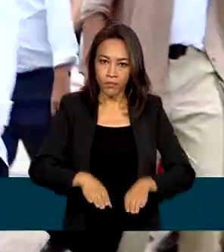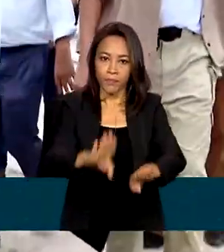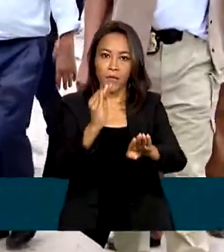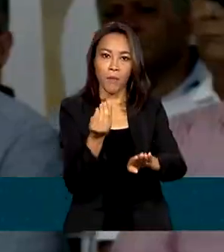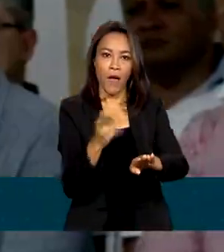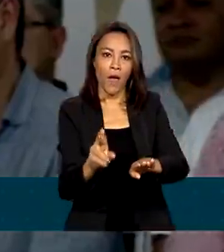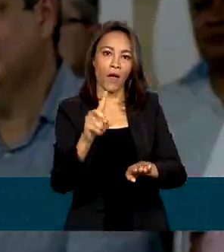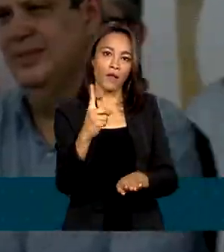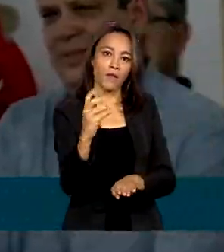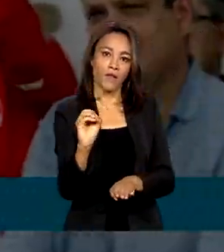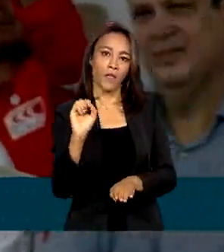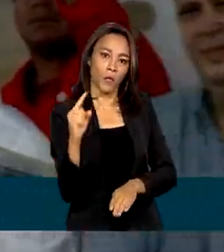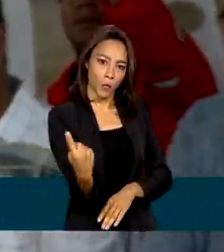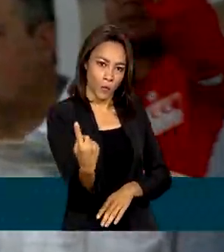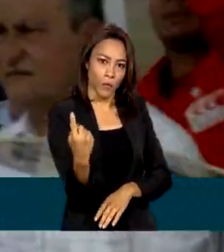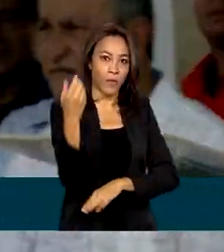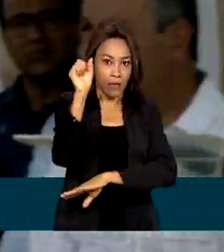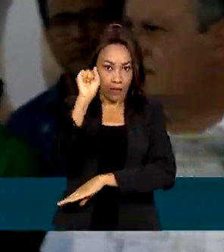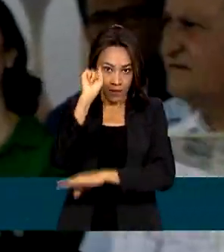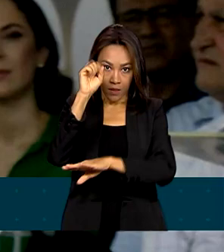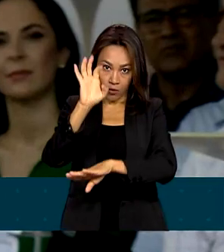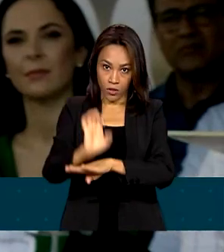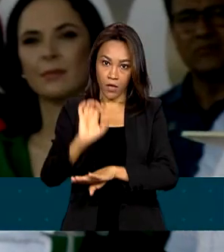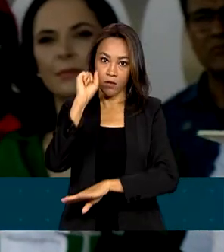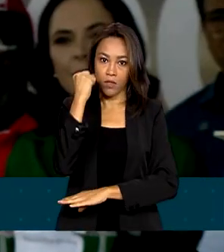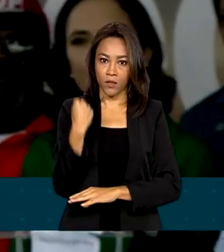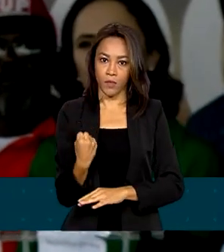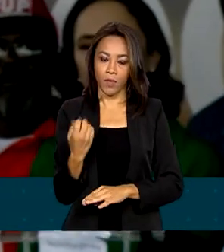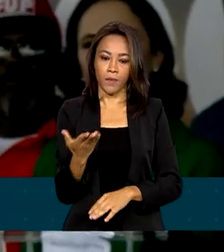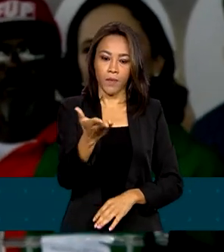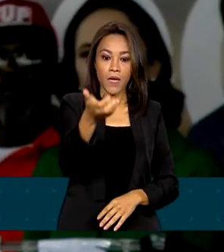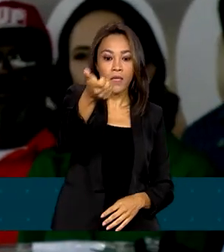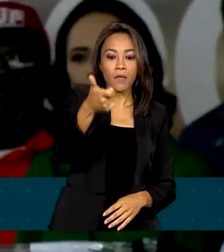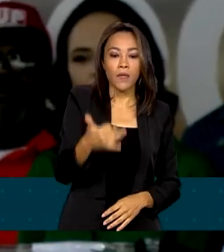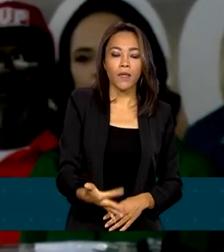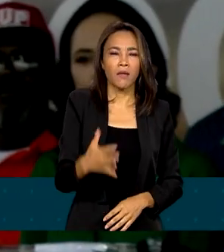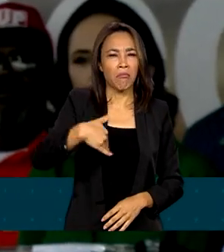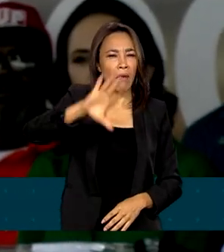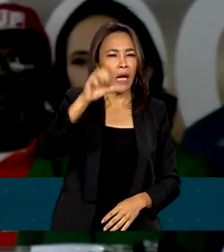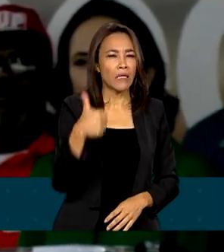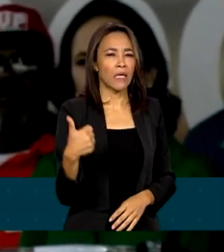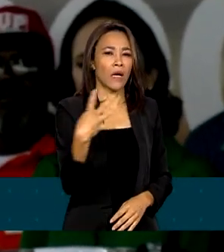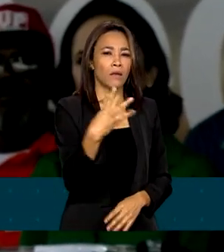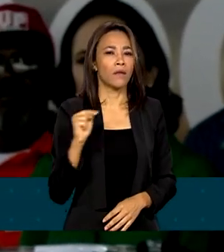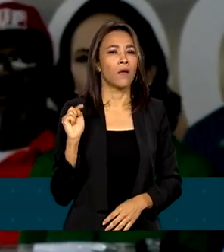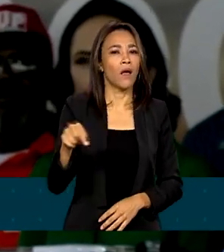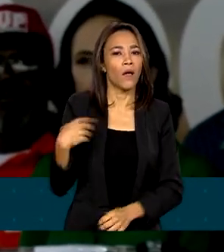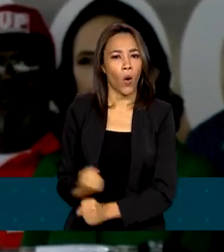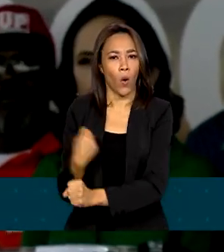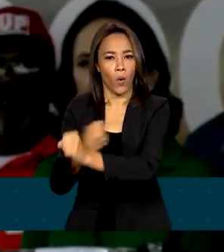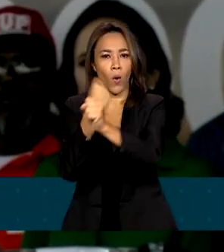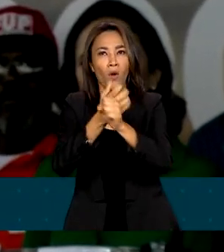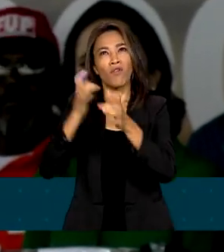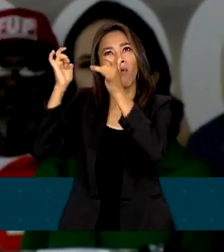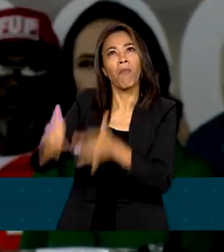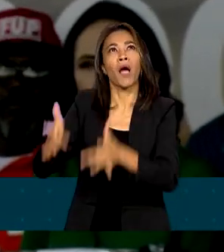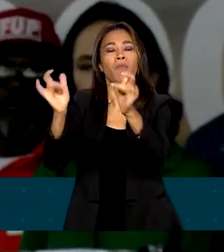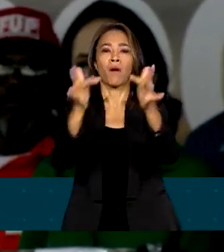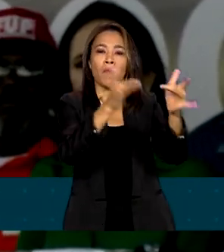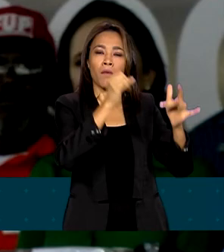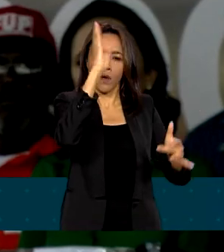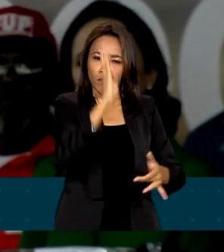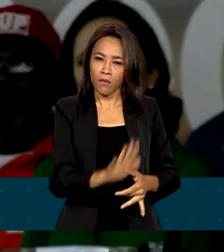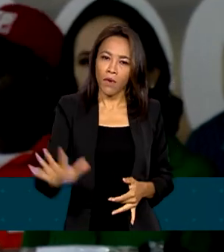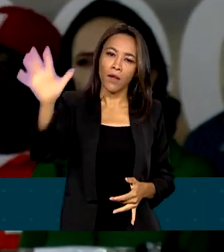Sergipe. Mais de 14 mil obras que ficaram paralisadas neste país durante